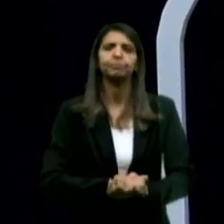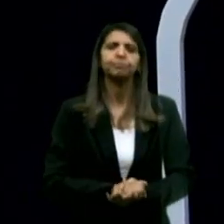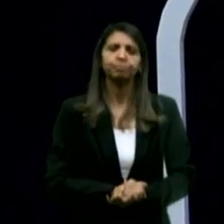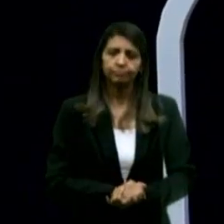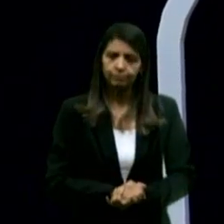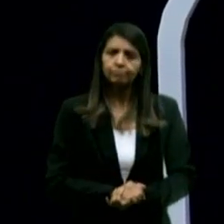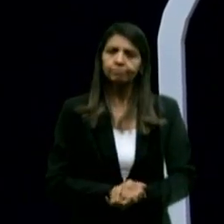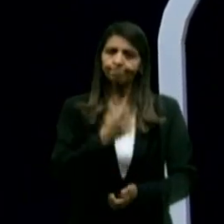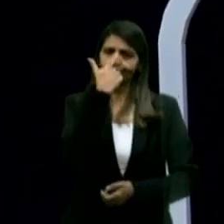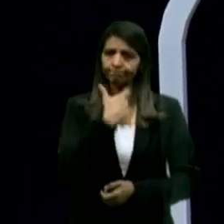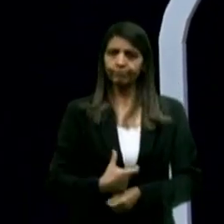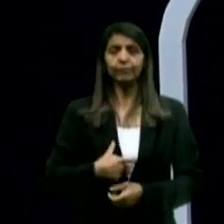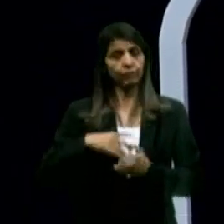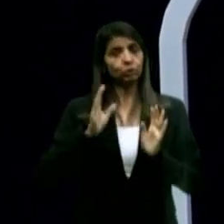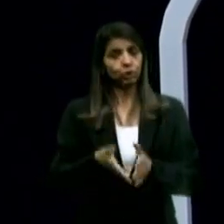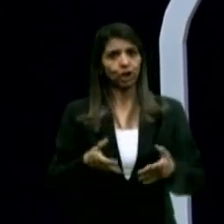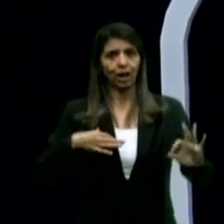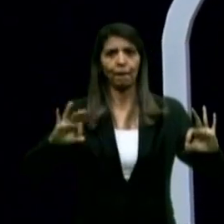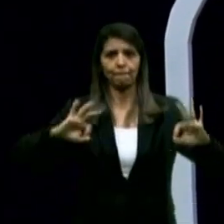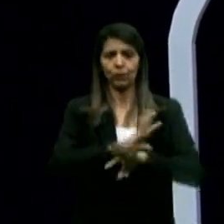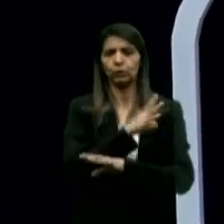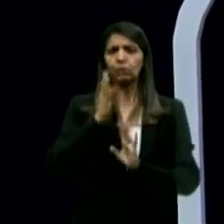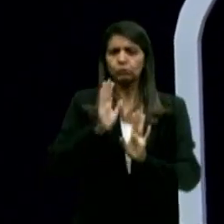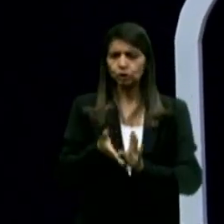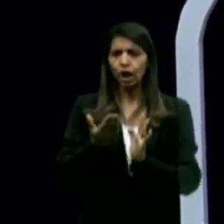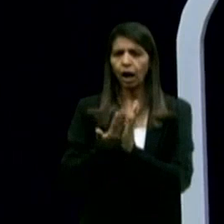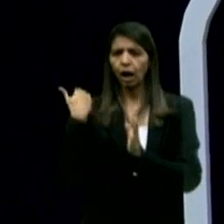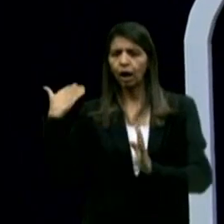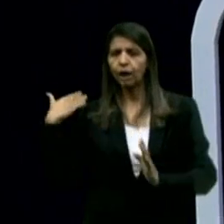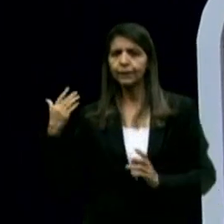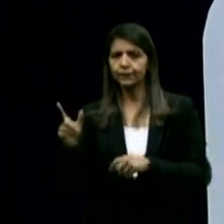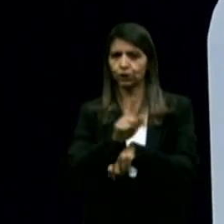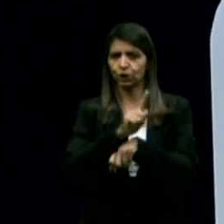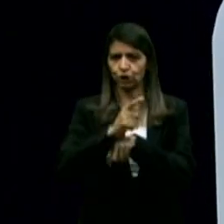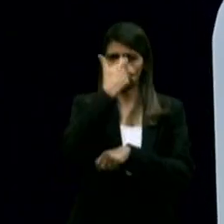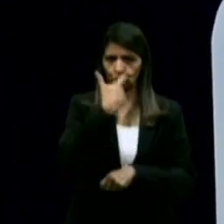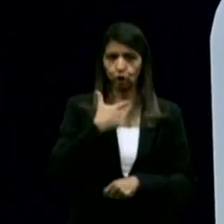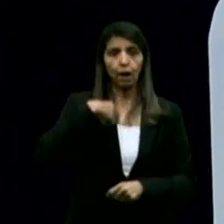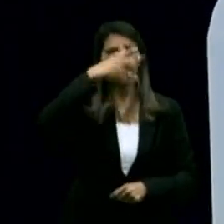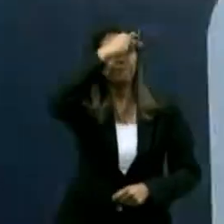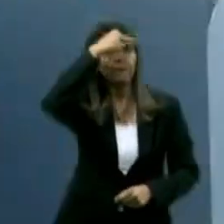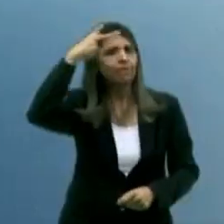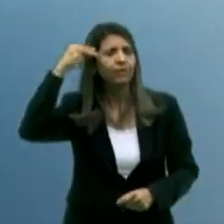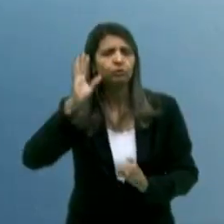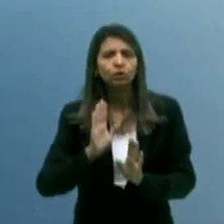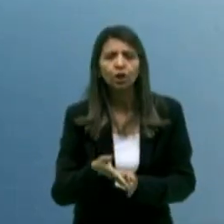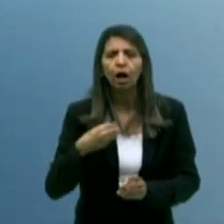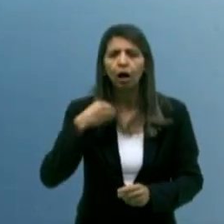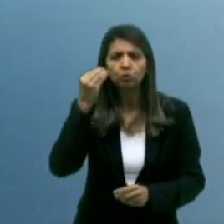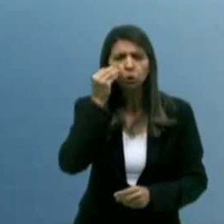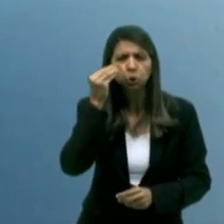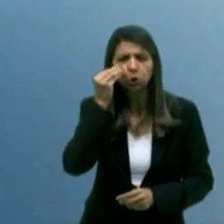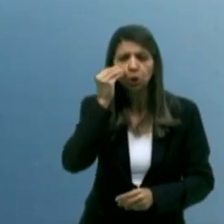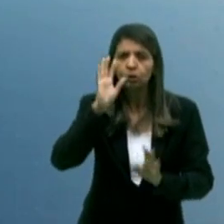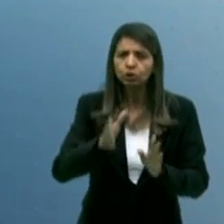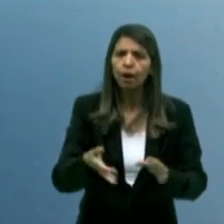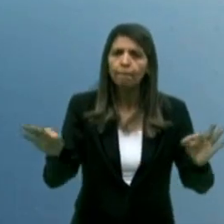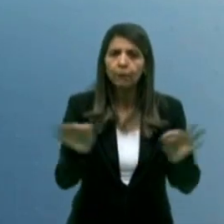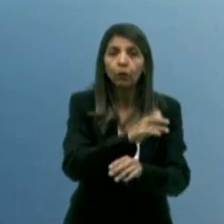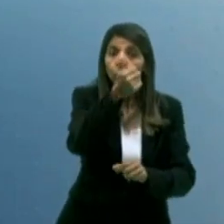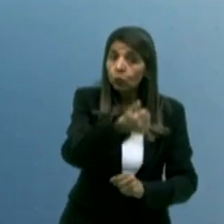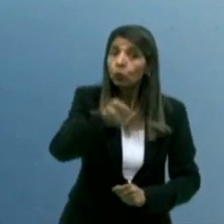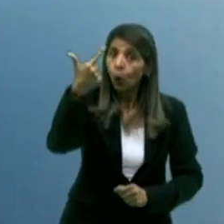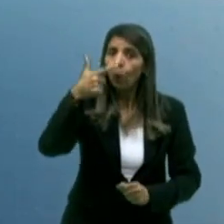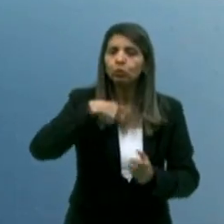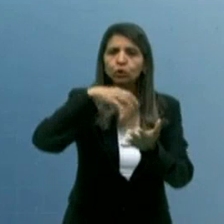como gestor. É por isso que me apresento. Eu fui testado em Campina Grande como prefeito e fiz 12 concursos públicos. Entre